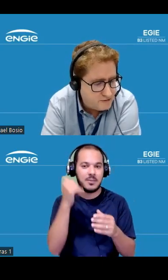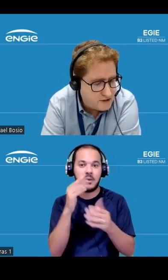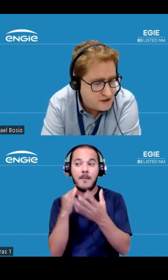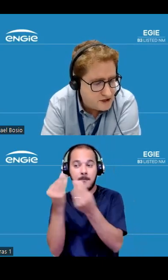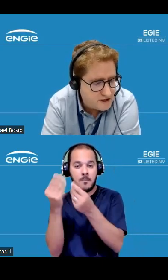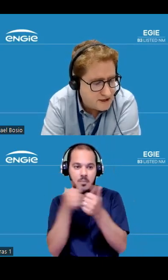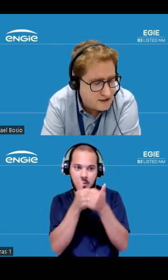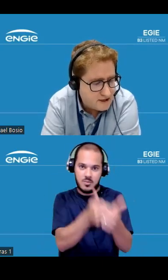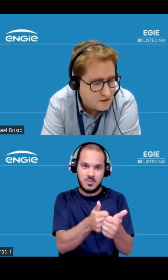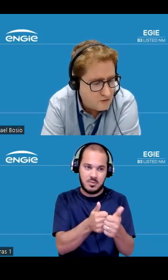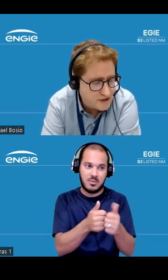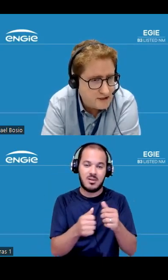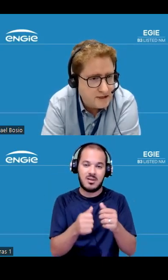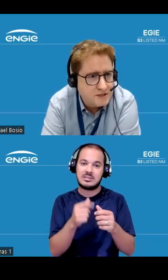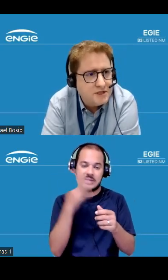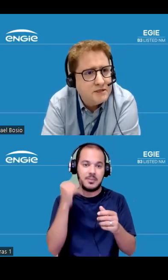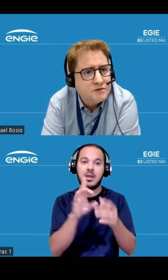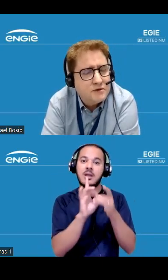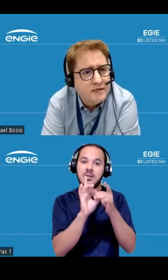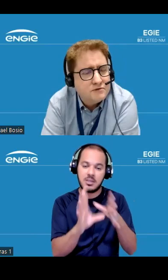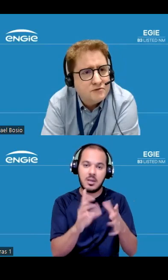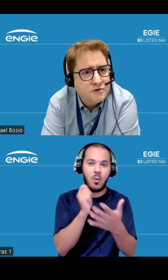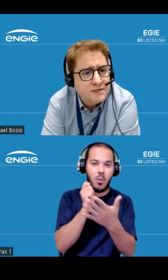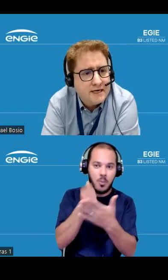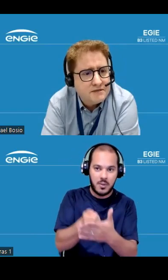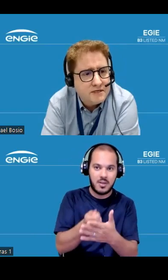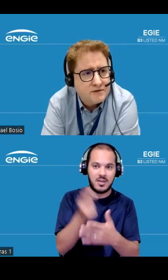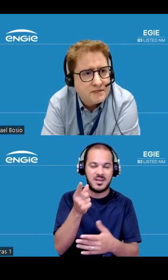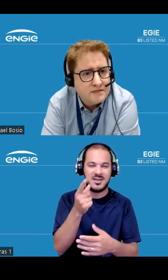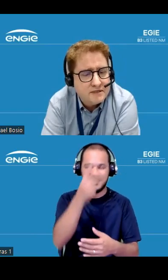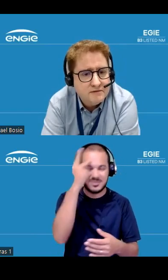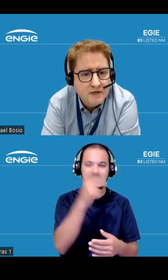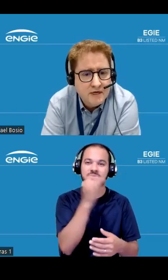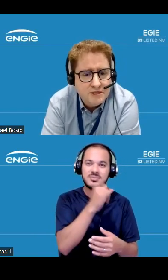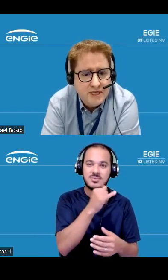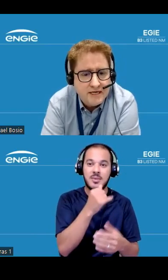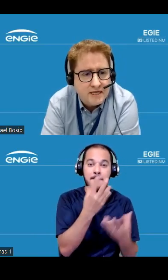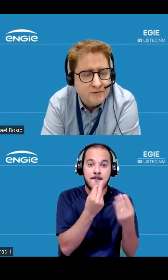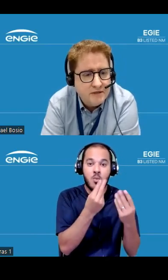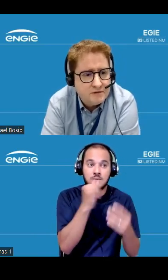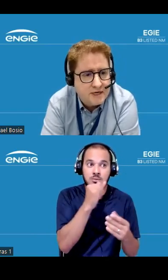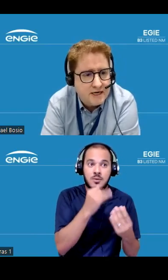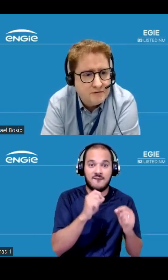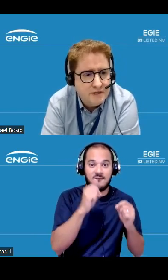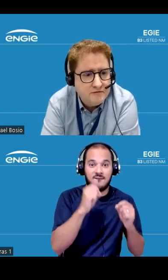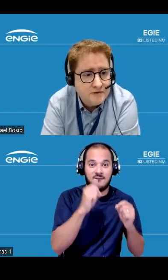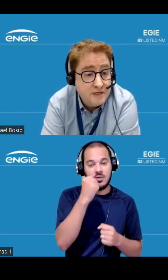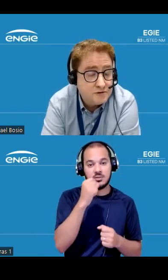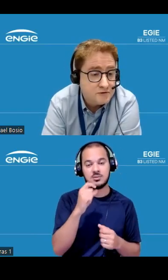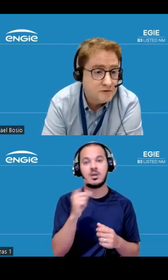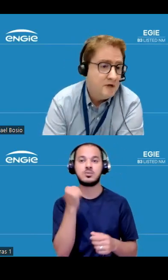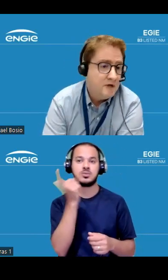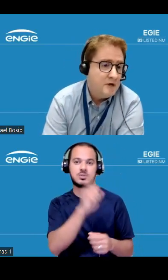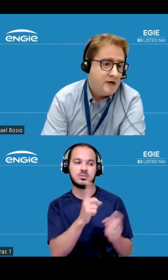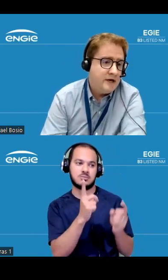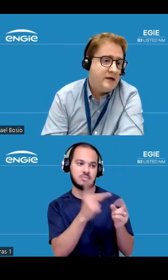que foi permitida a compra de energia de aqueles consumidores ligados em alta tensão diretamente no mercado livre e